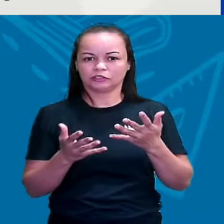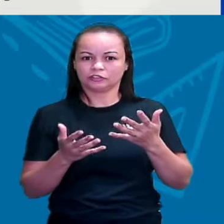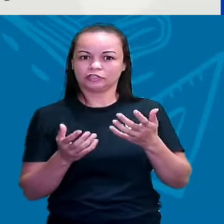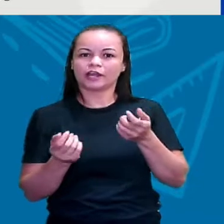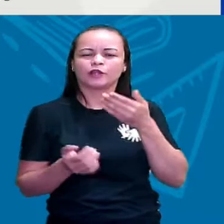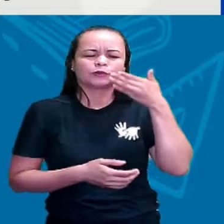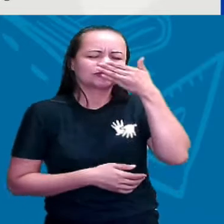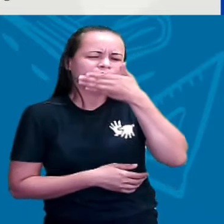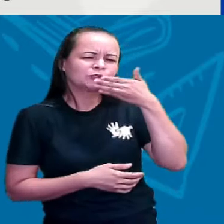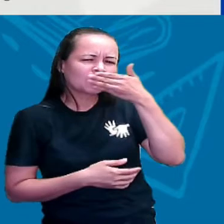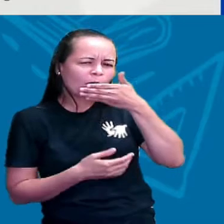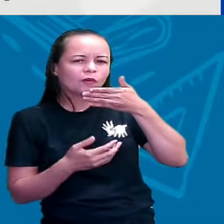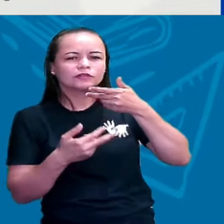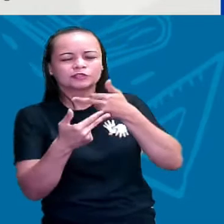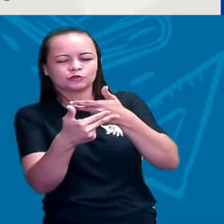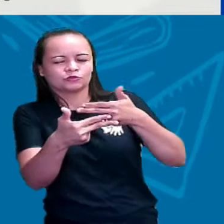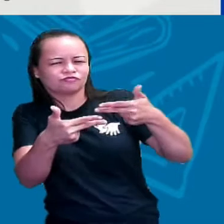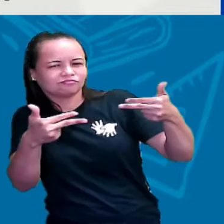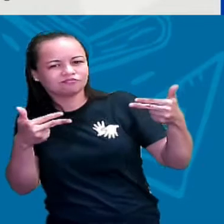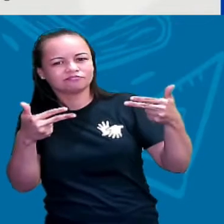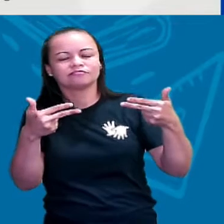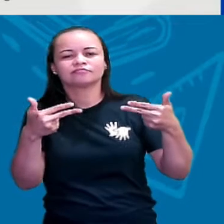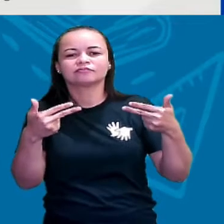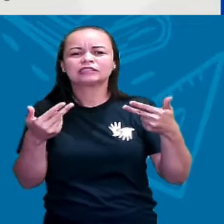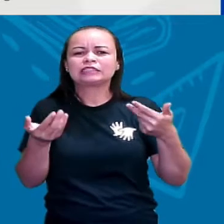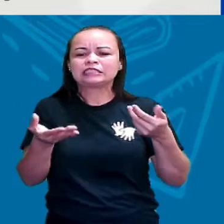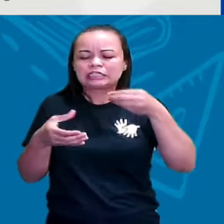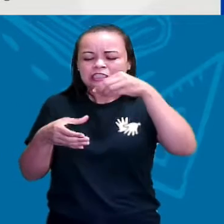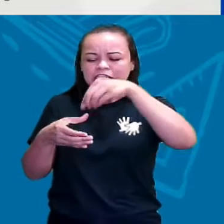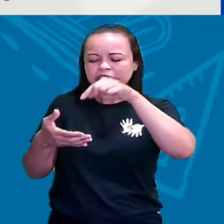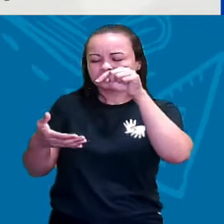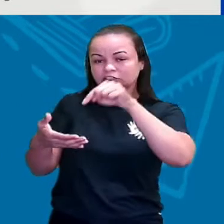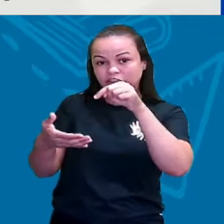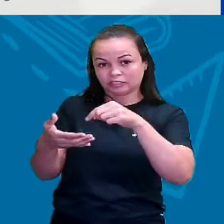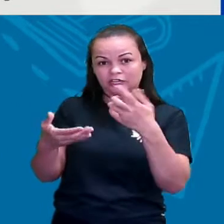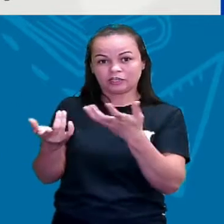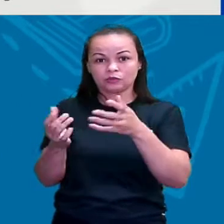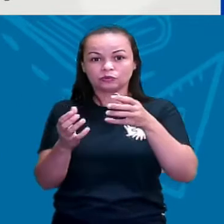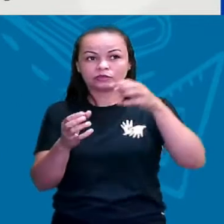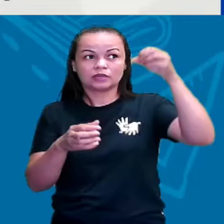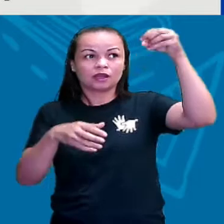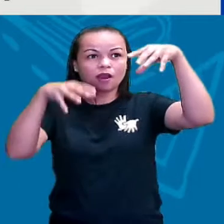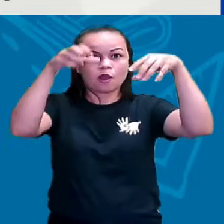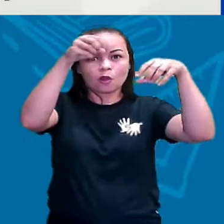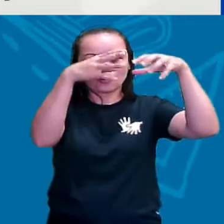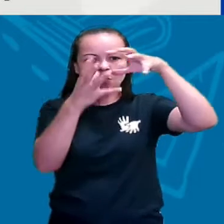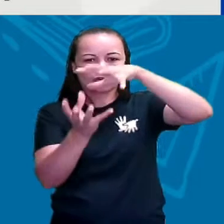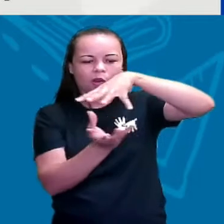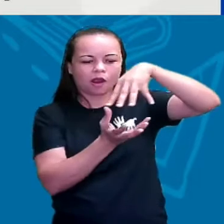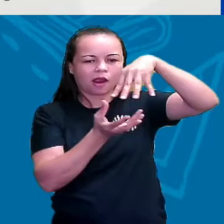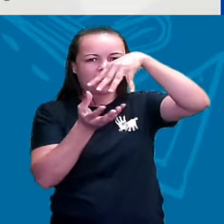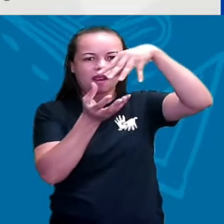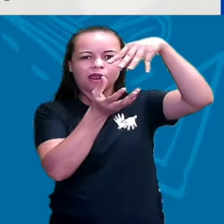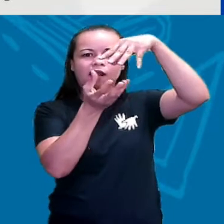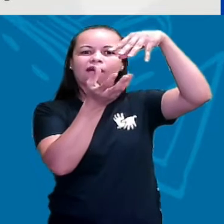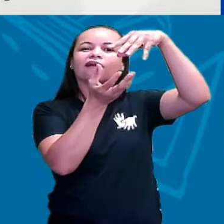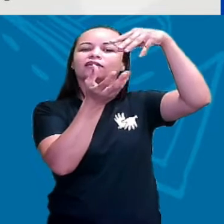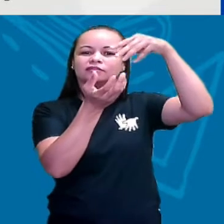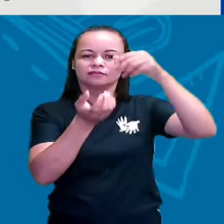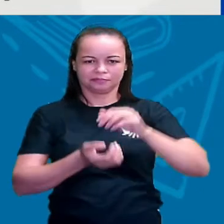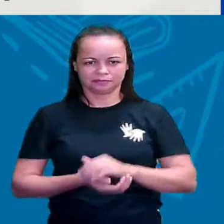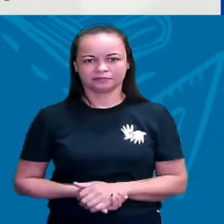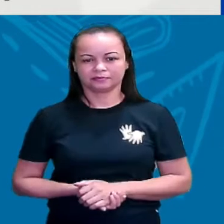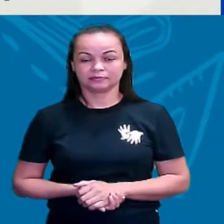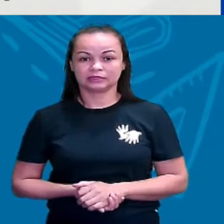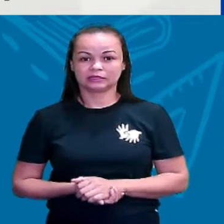doces sortidos, cheio de luzes e balões. Um livro é